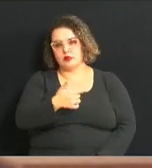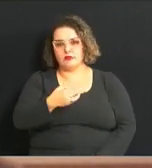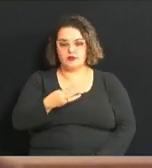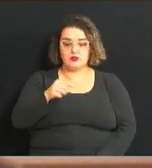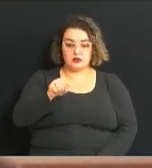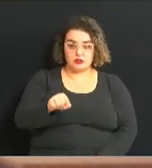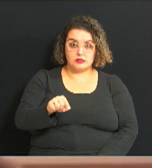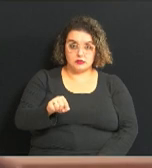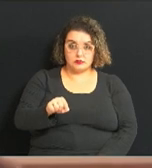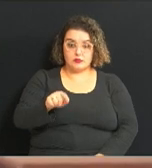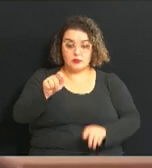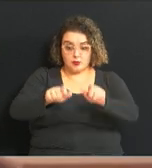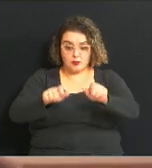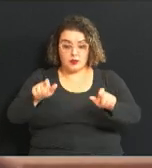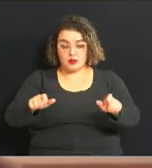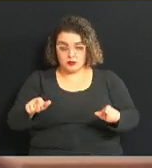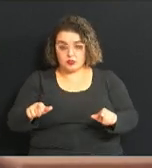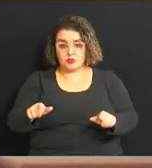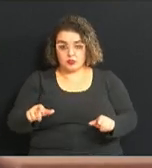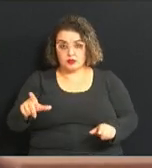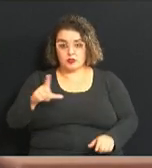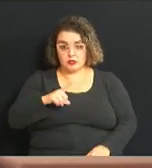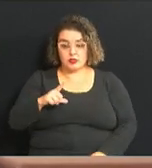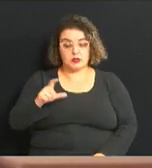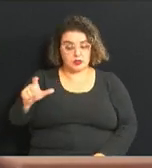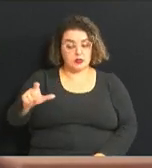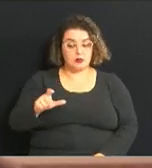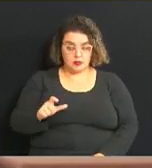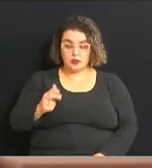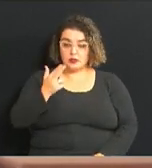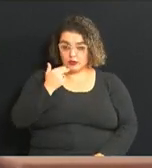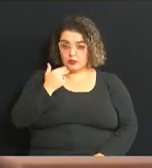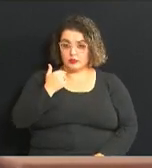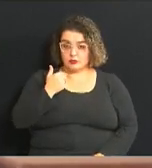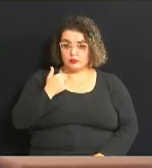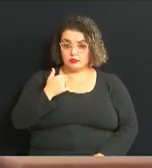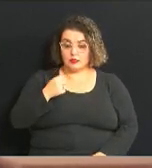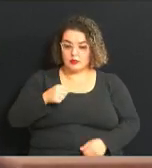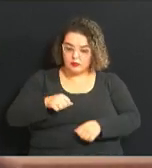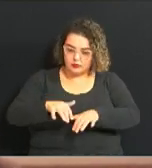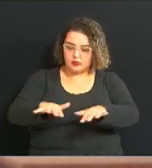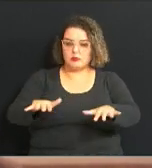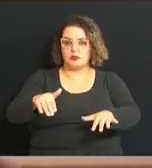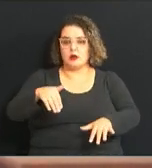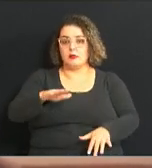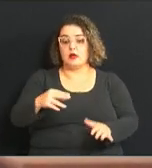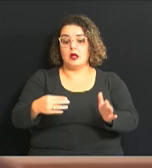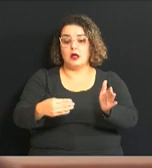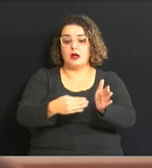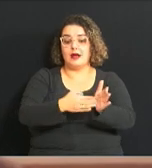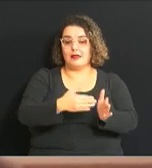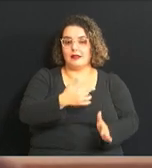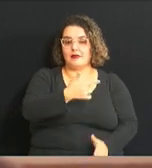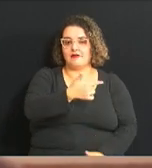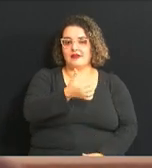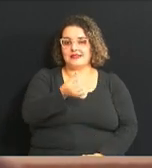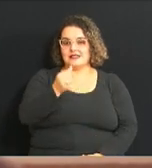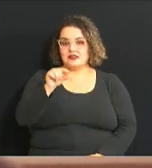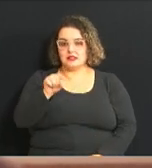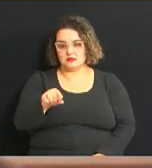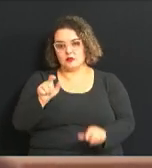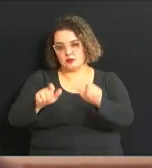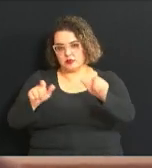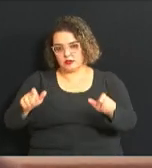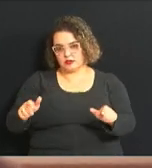pessoas que são contempladas com esse cartão. Ele vai ser estendido para até 26 mil num período